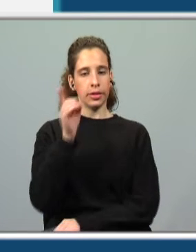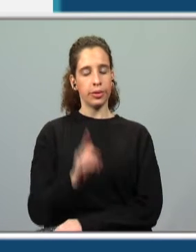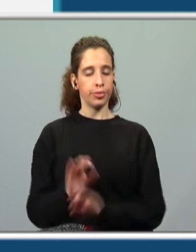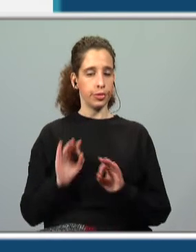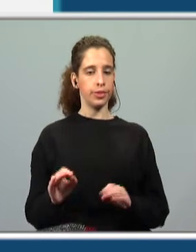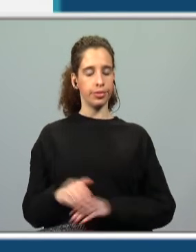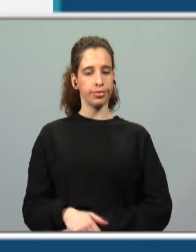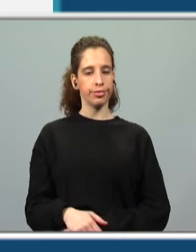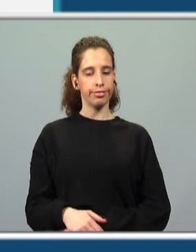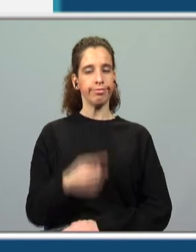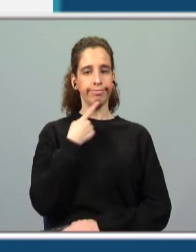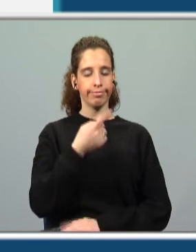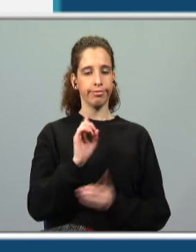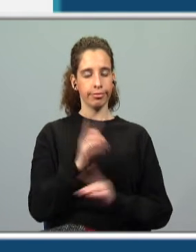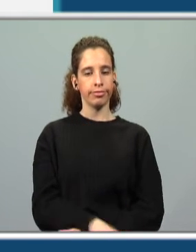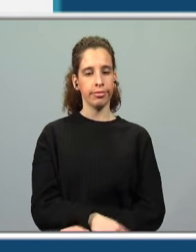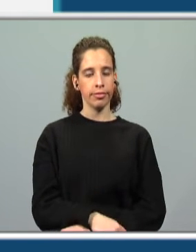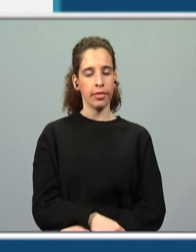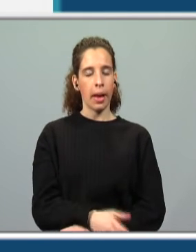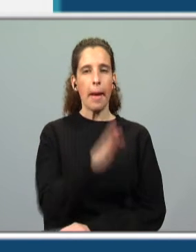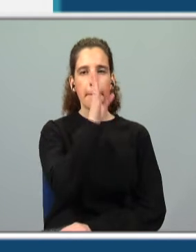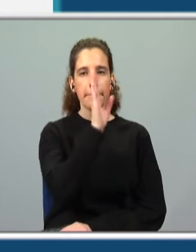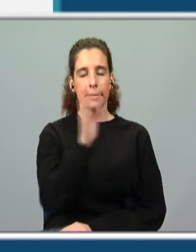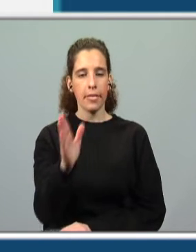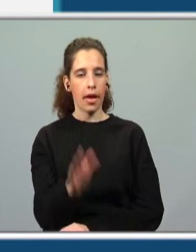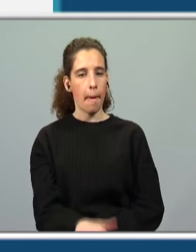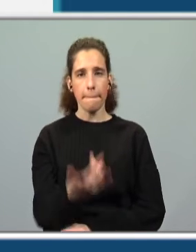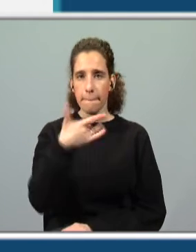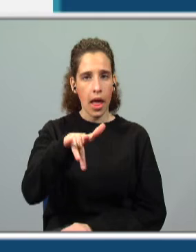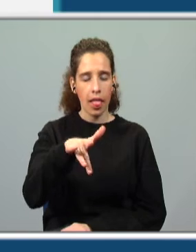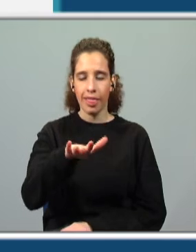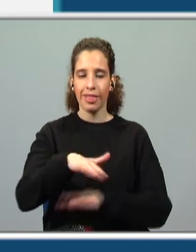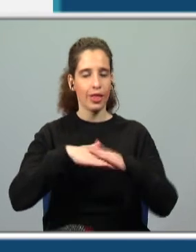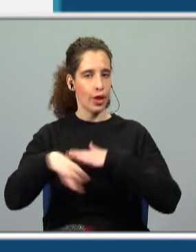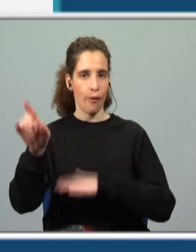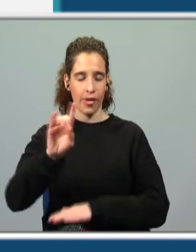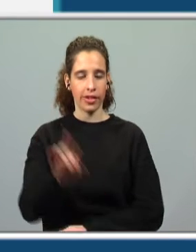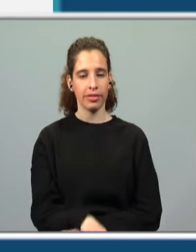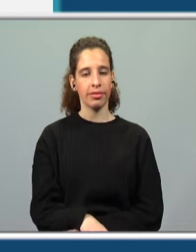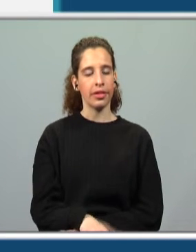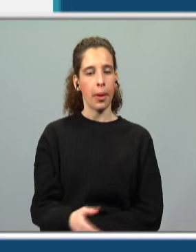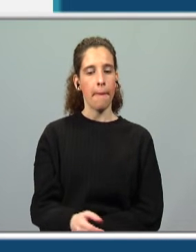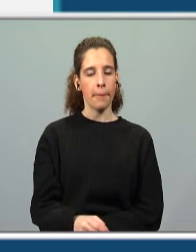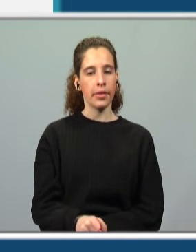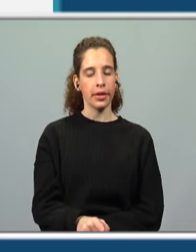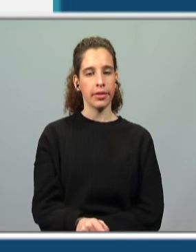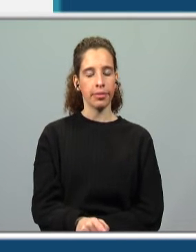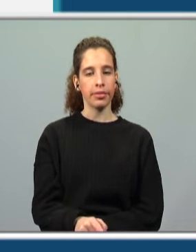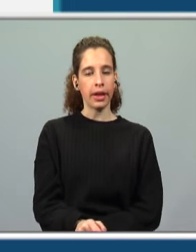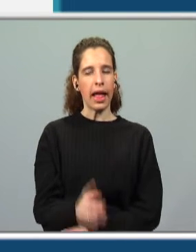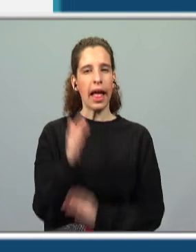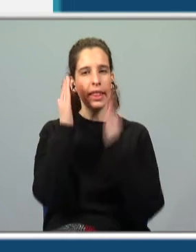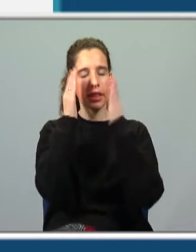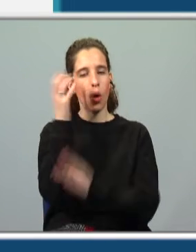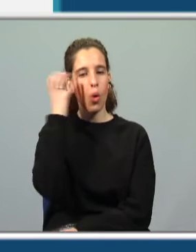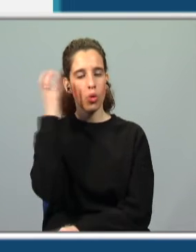Pronto. O que é que eu vos digo? Estarmos a treinar nunca nos faz mal. Então, e aqui? Seria palidez. Atenção ao